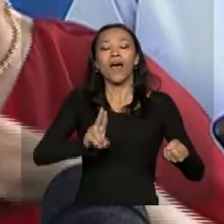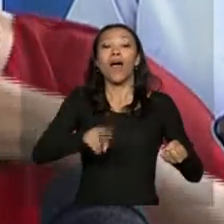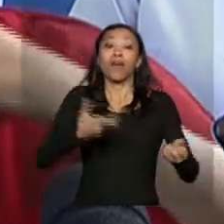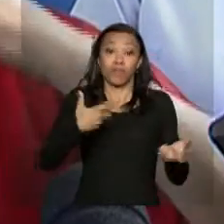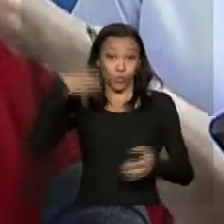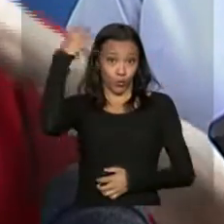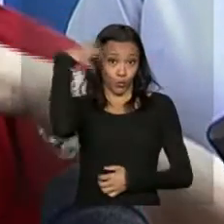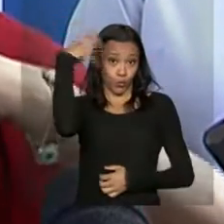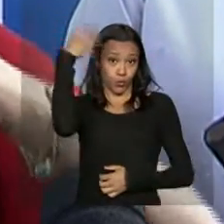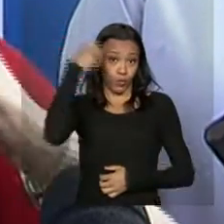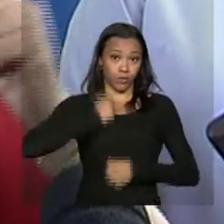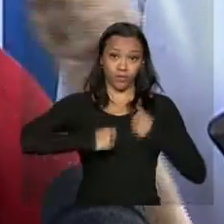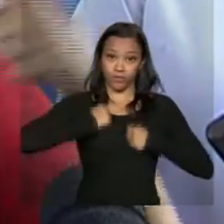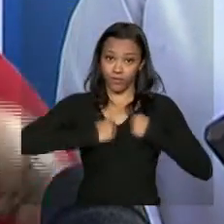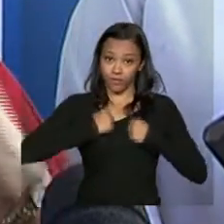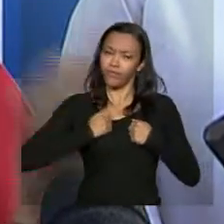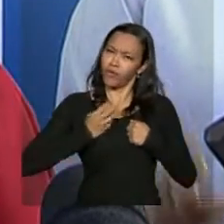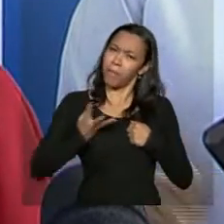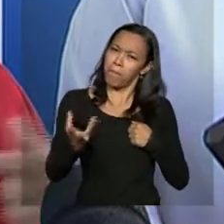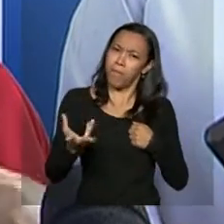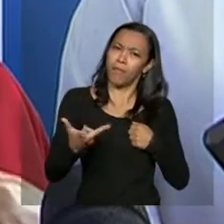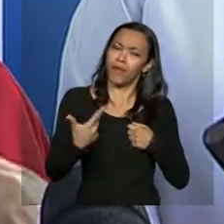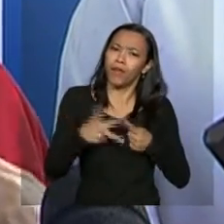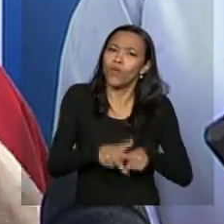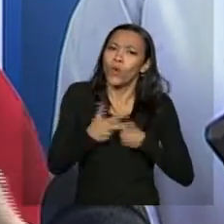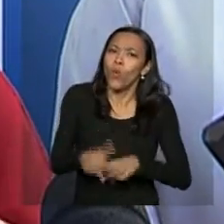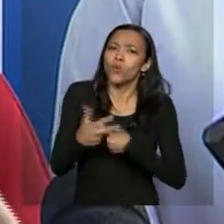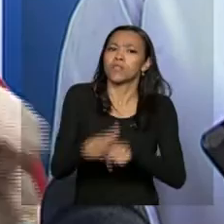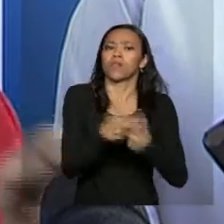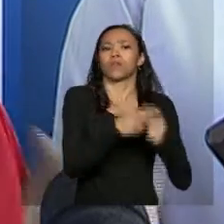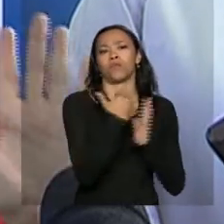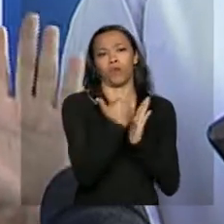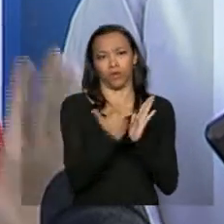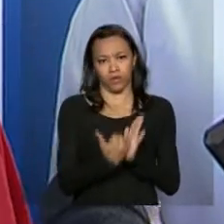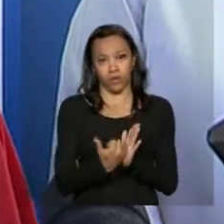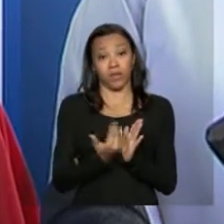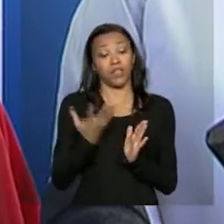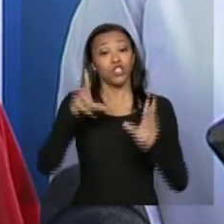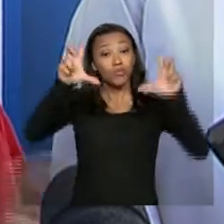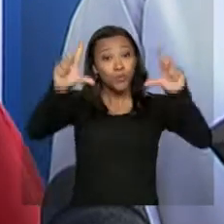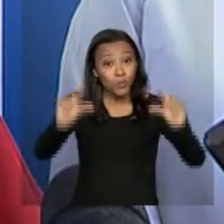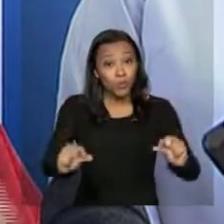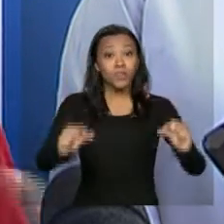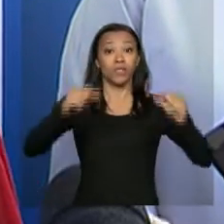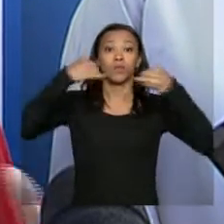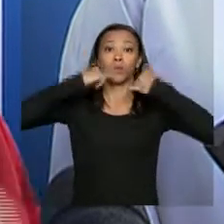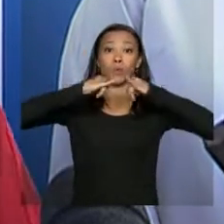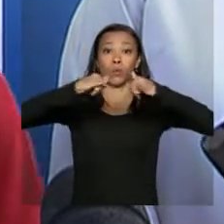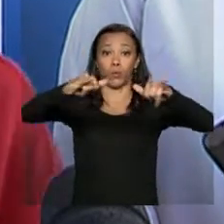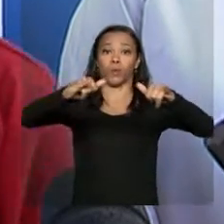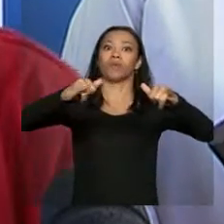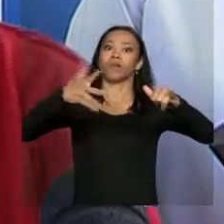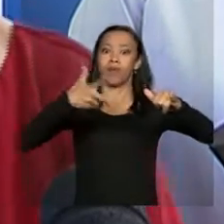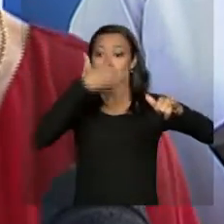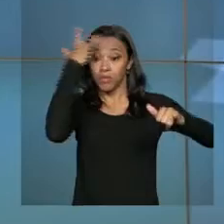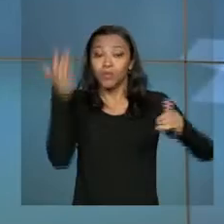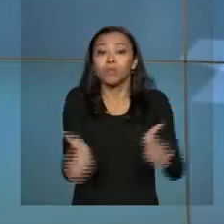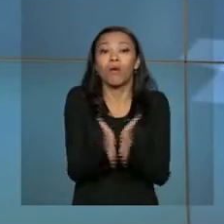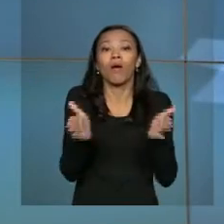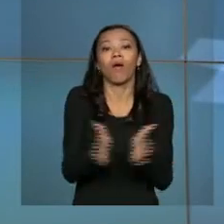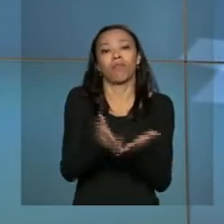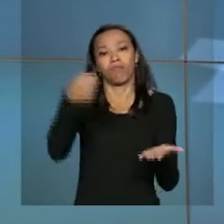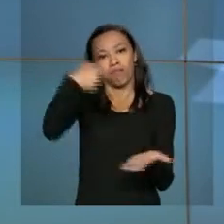e fomos melhorando. Com essa questão do solar, nós diminuímos a conta de energia para a população de mais baixa renda.